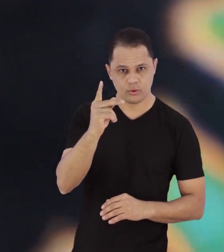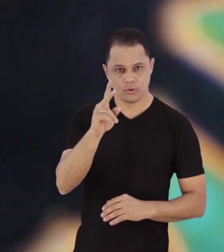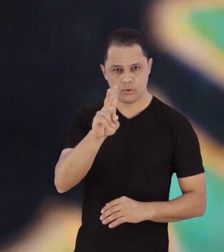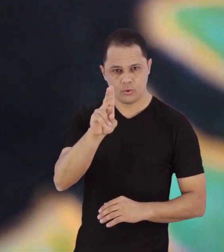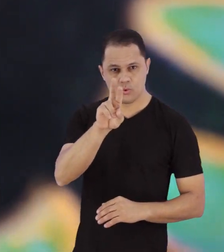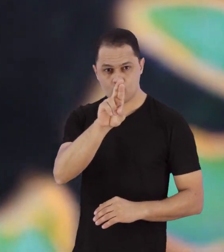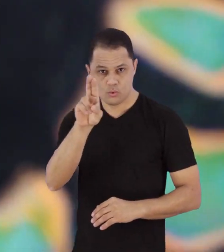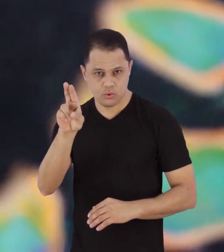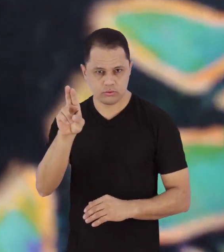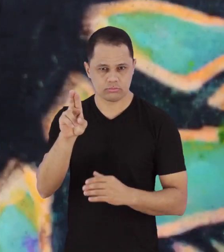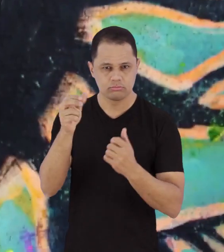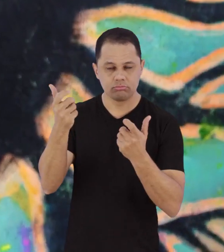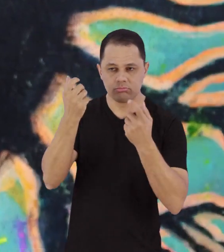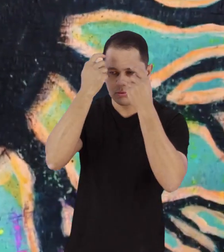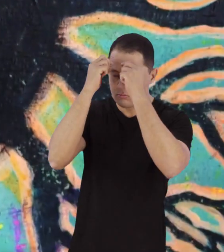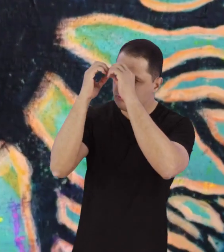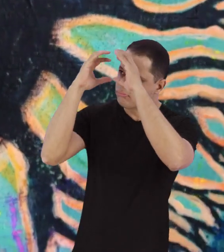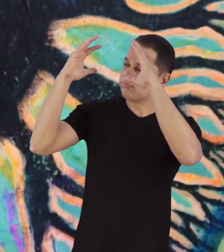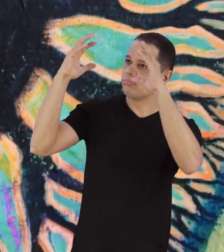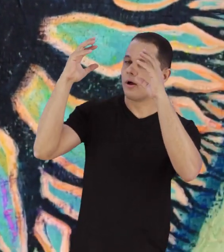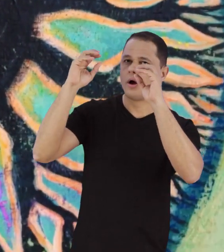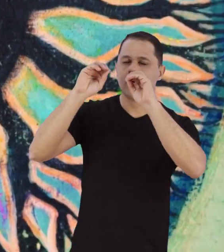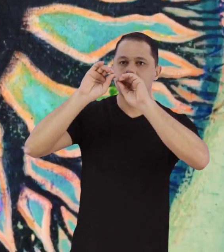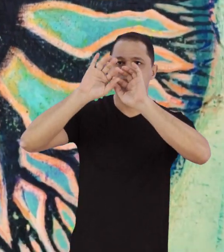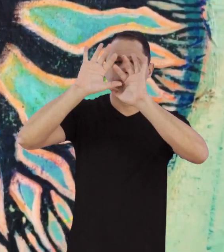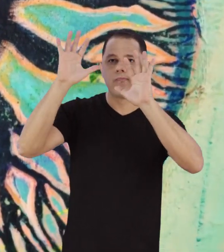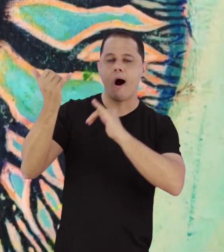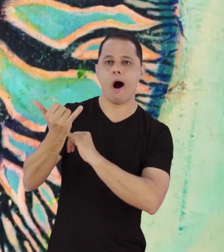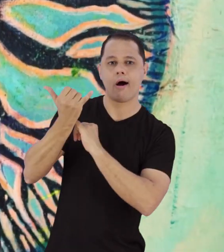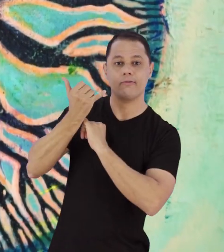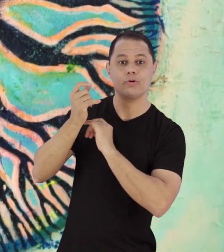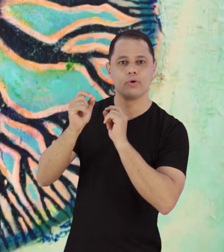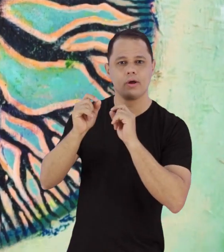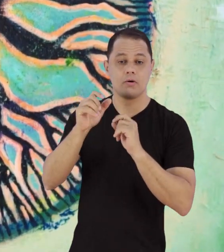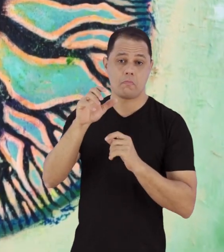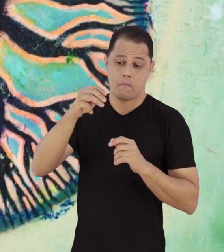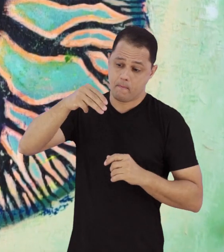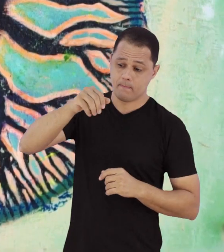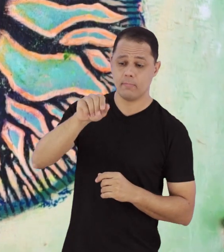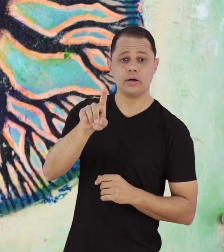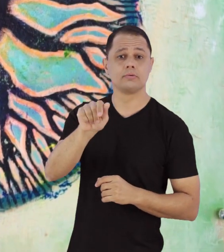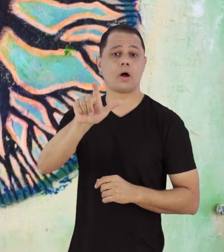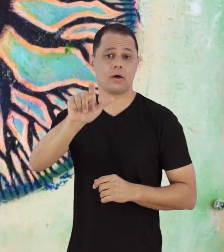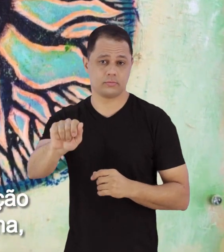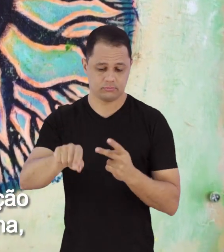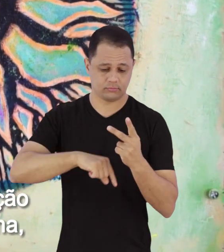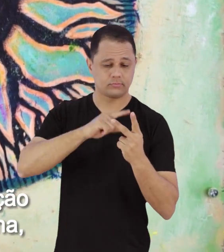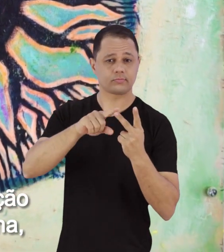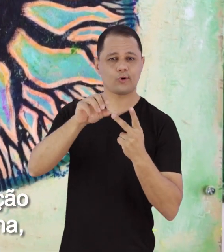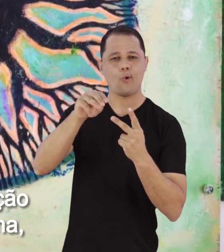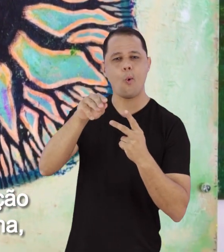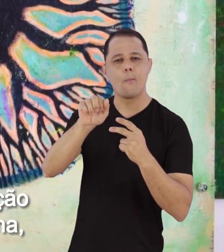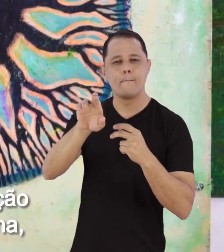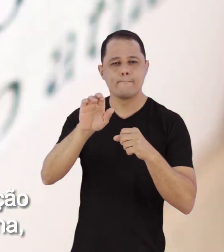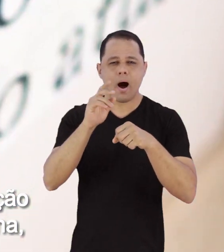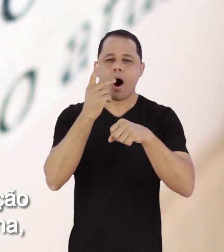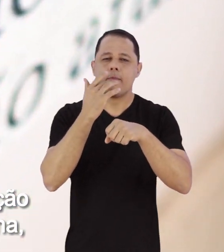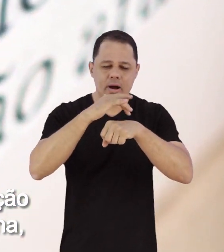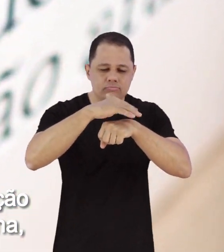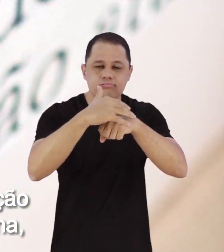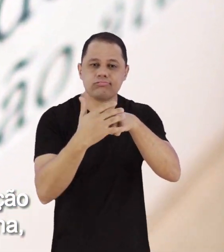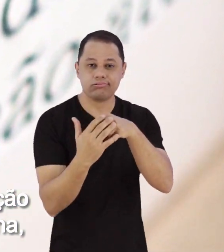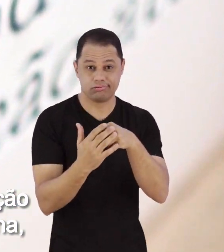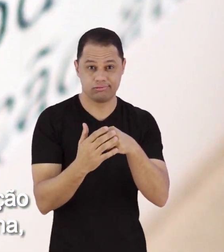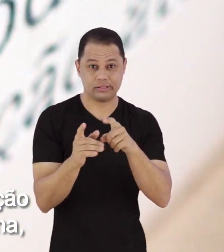cabeças humanas. No entanto, nas obras de Cuhu, a assese não despreza o corpo. Ele integra cultura